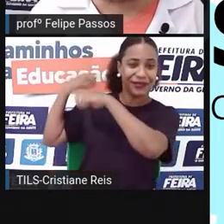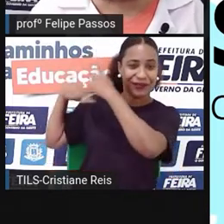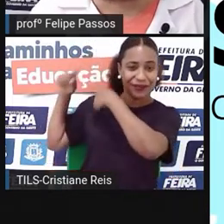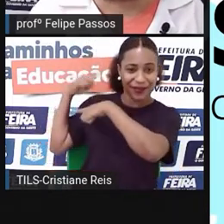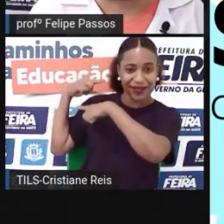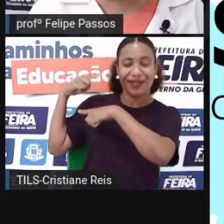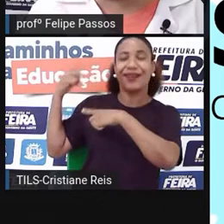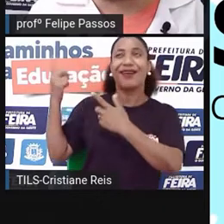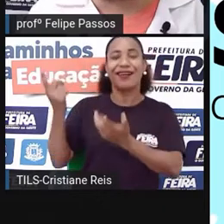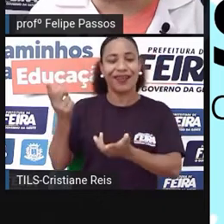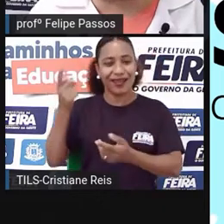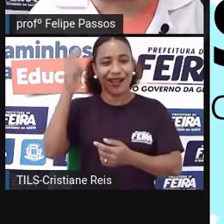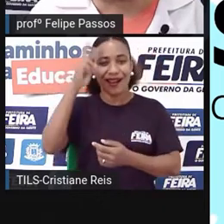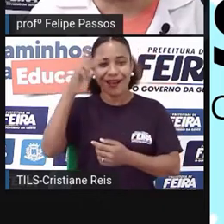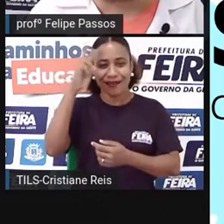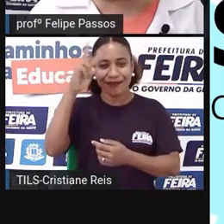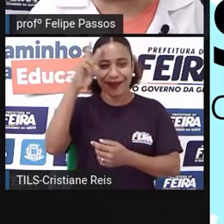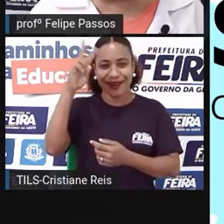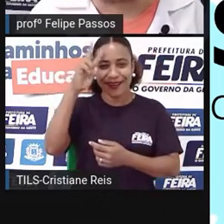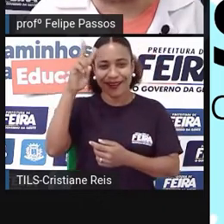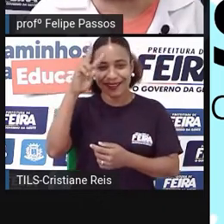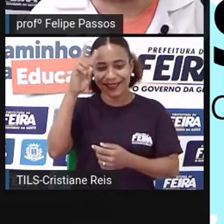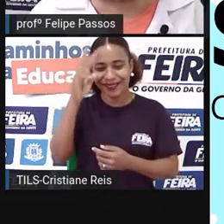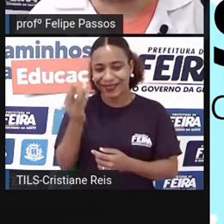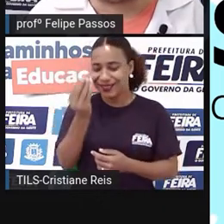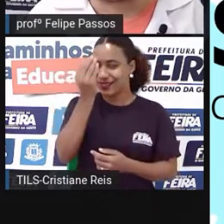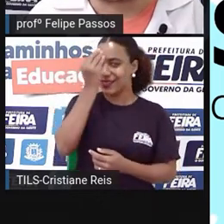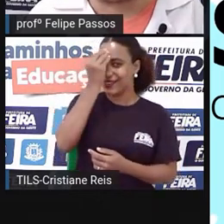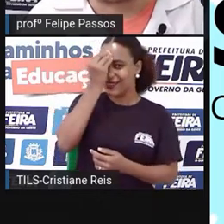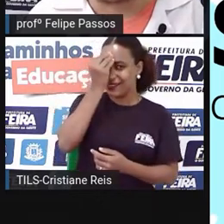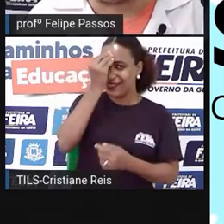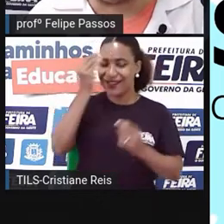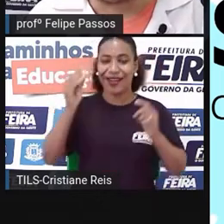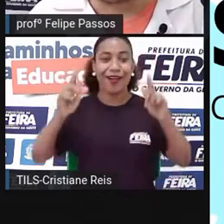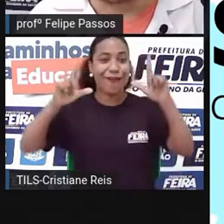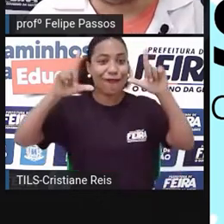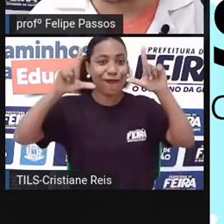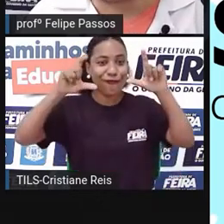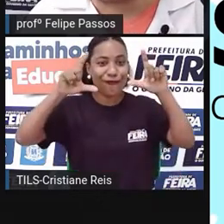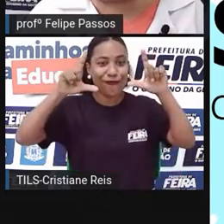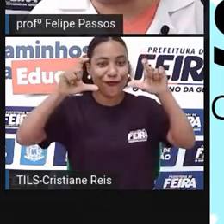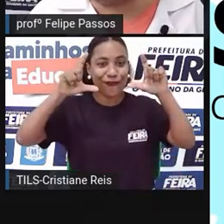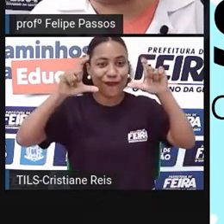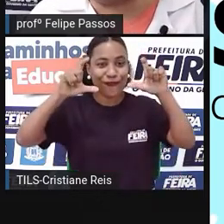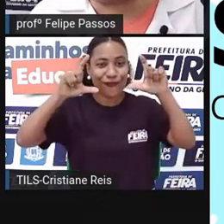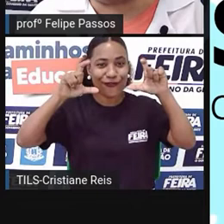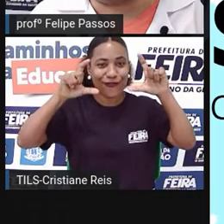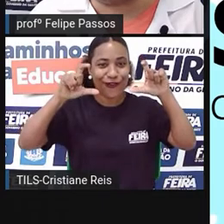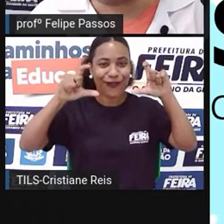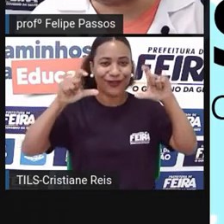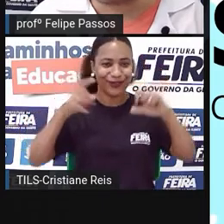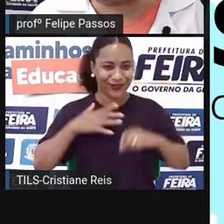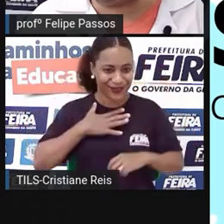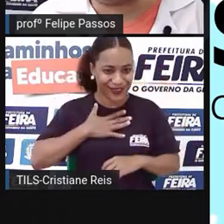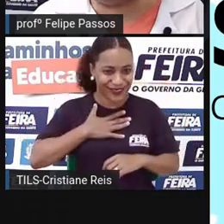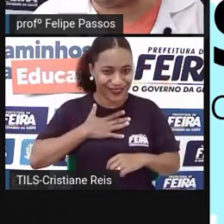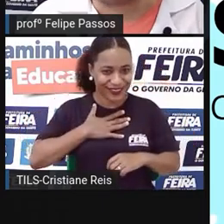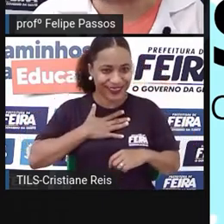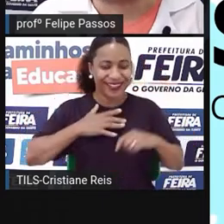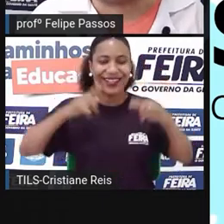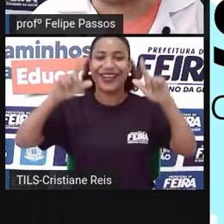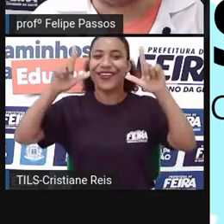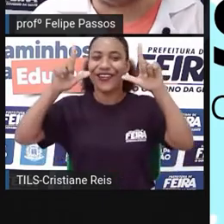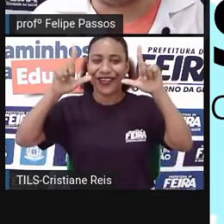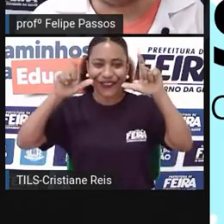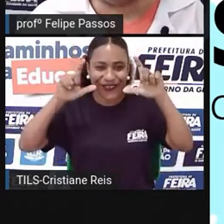memórias, apresentar o mundo a quem está observando é a fotografia. Quem aí não gosta de ver uma foto, né? Observar um